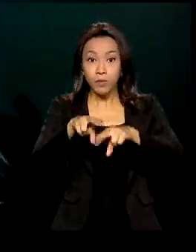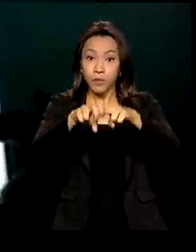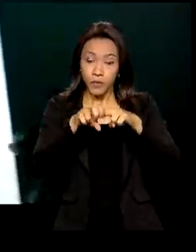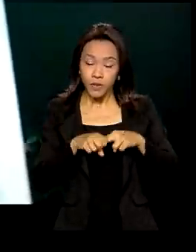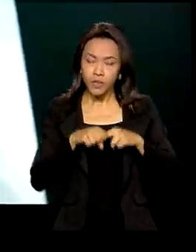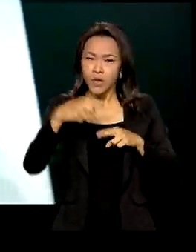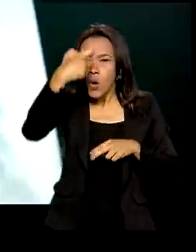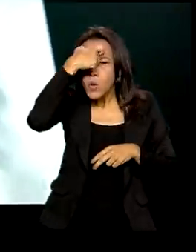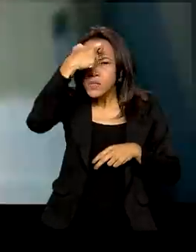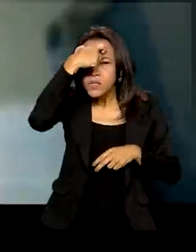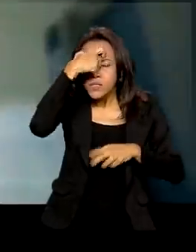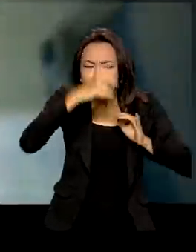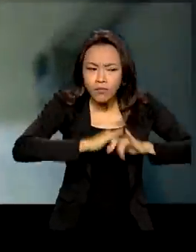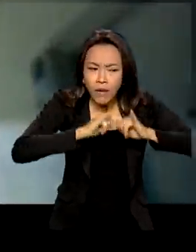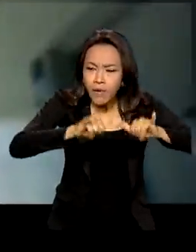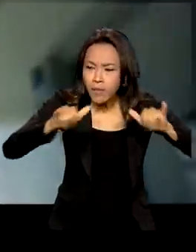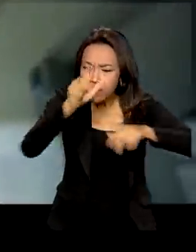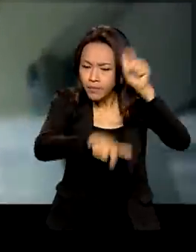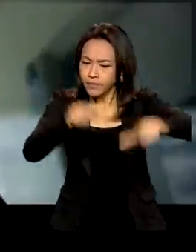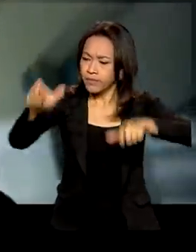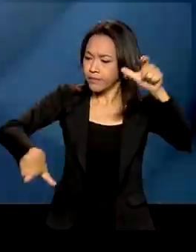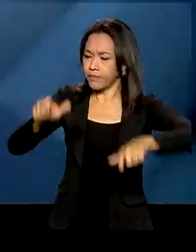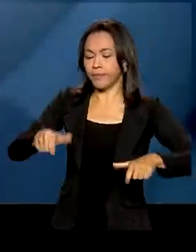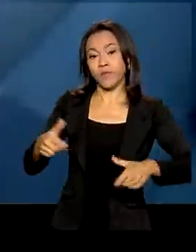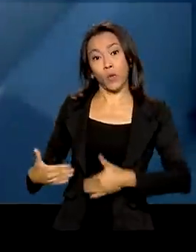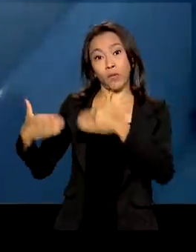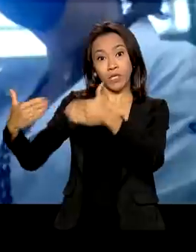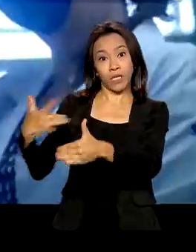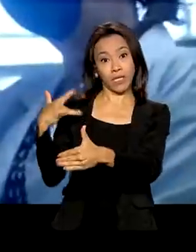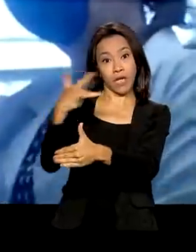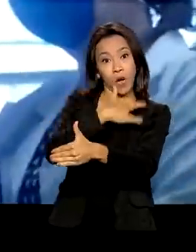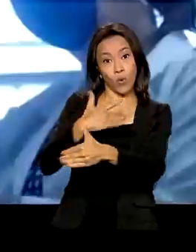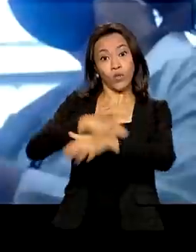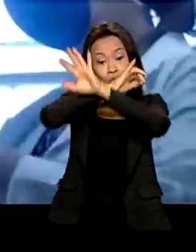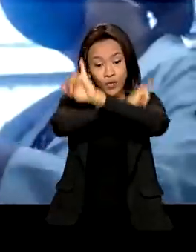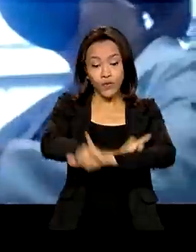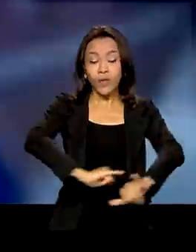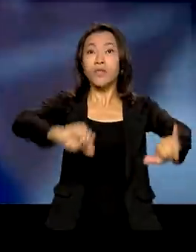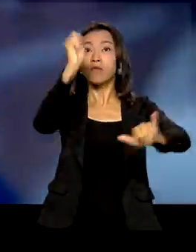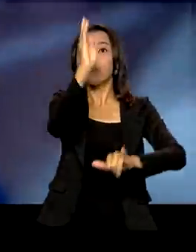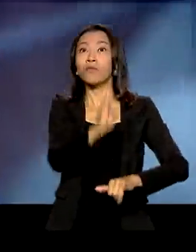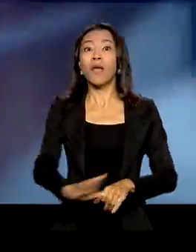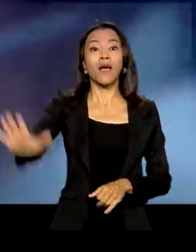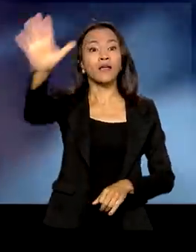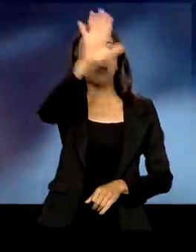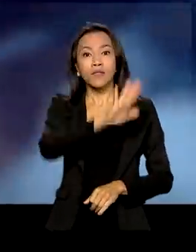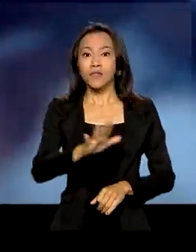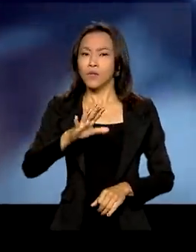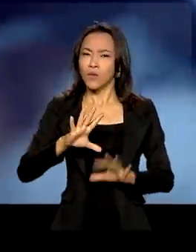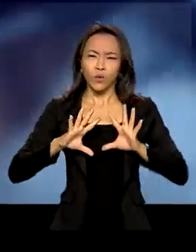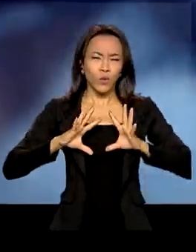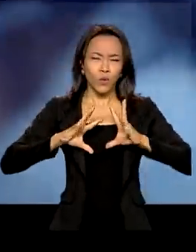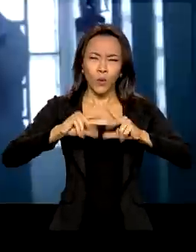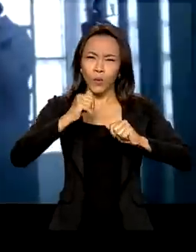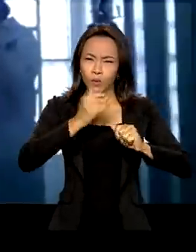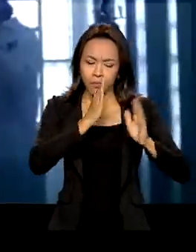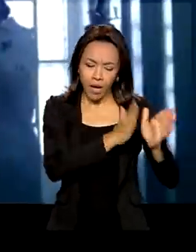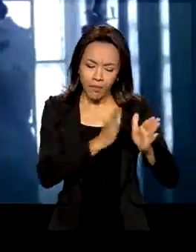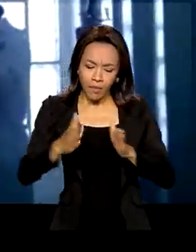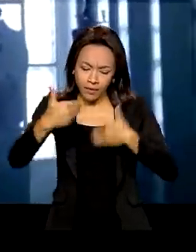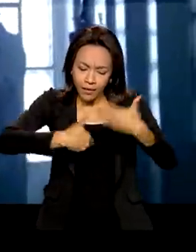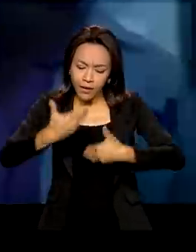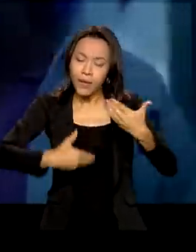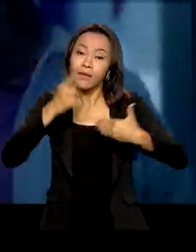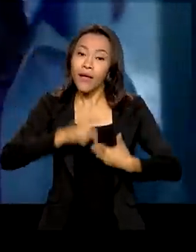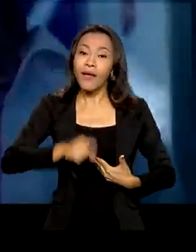conscientizar a população, o Ministério da Saúde lançou uma campanha nacional. Todo o tratamento da tuberculose é feito pelo